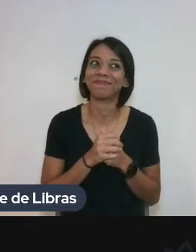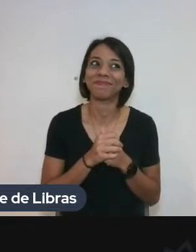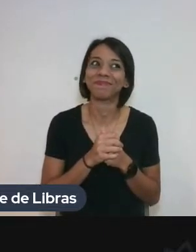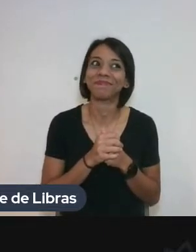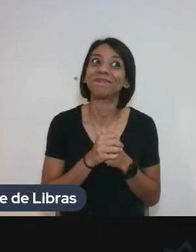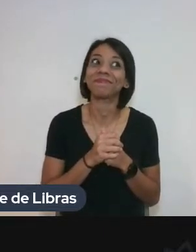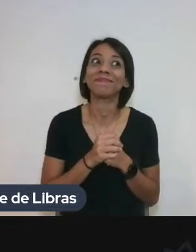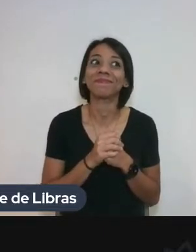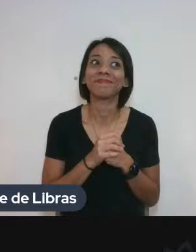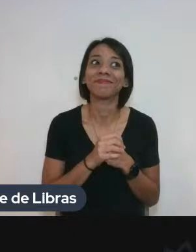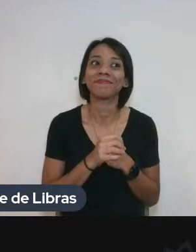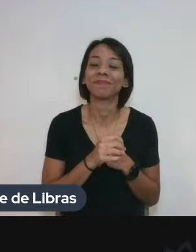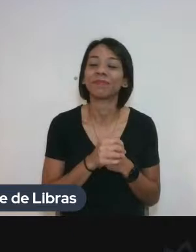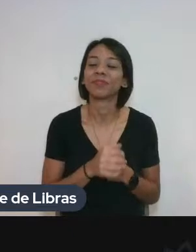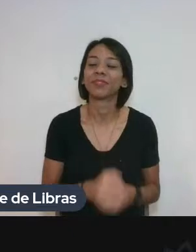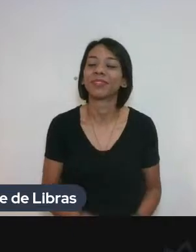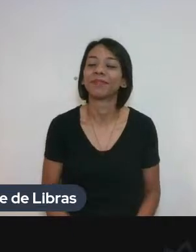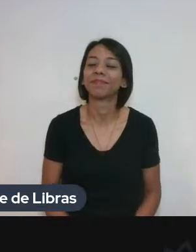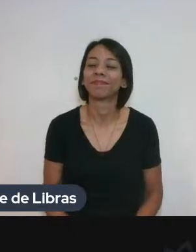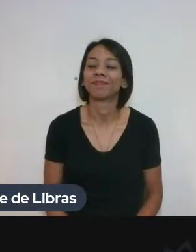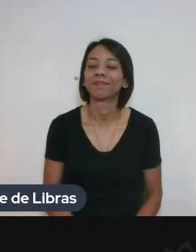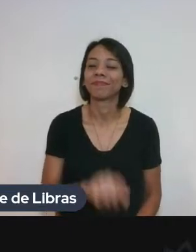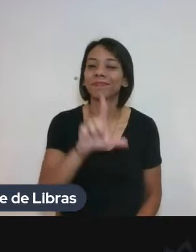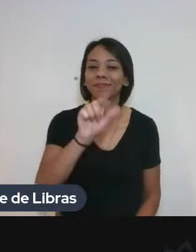Faço agora a palavra a Laís